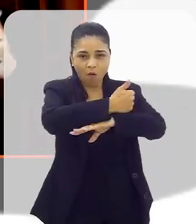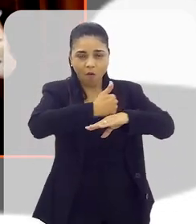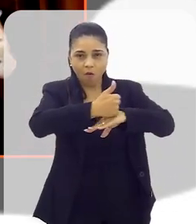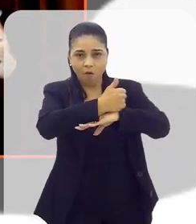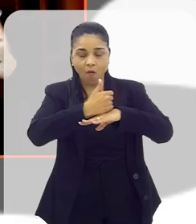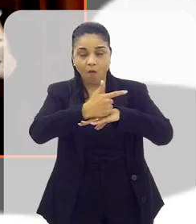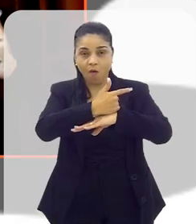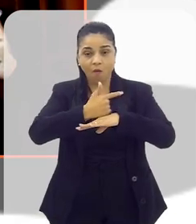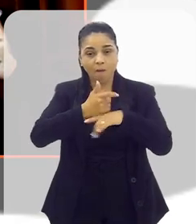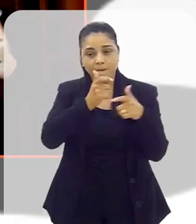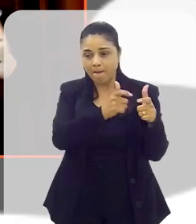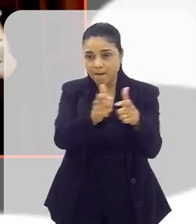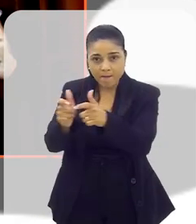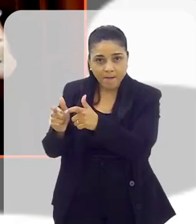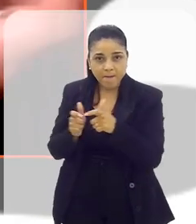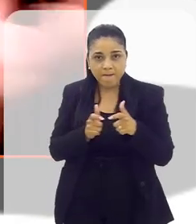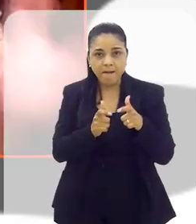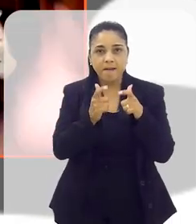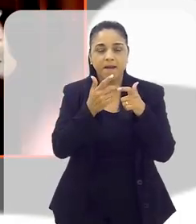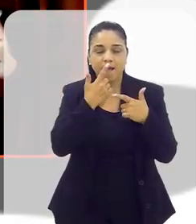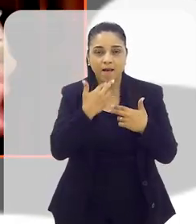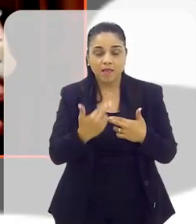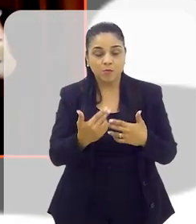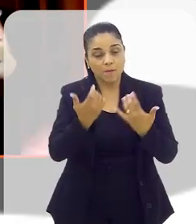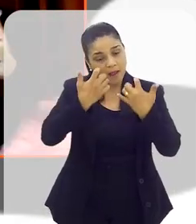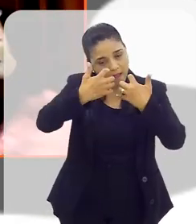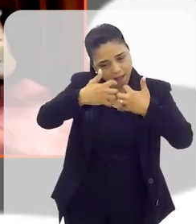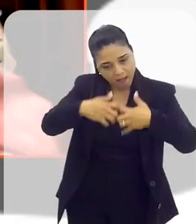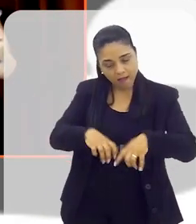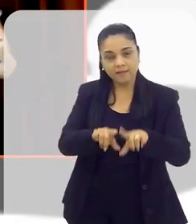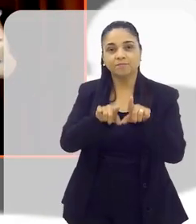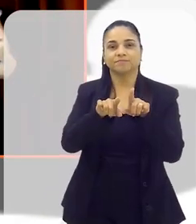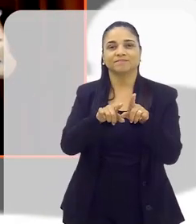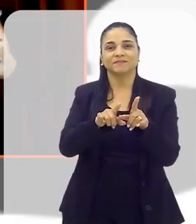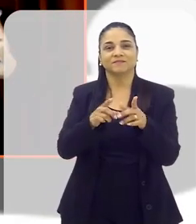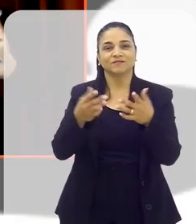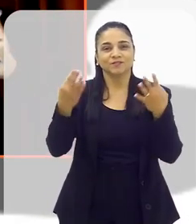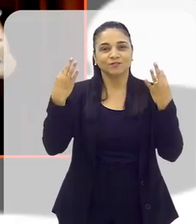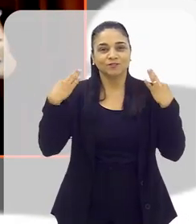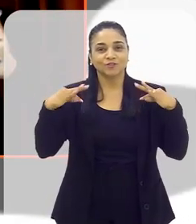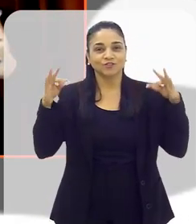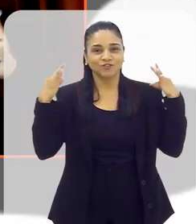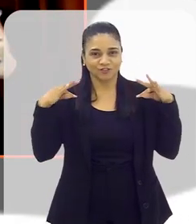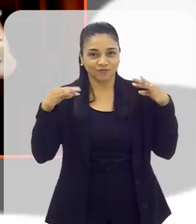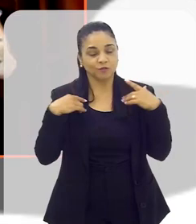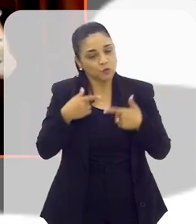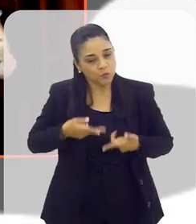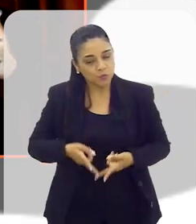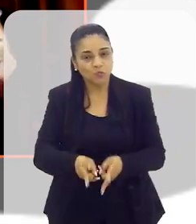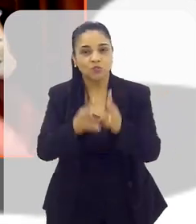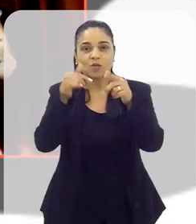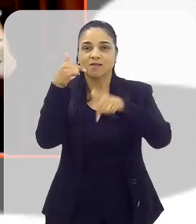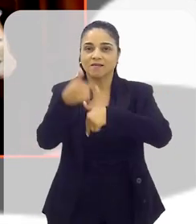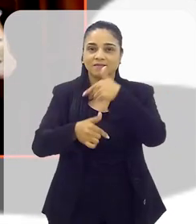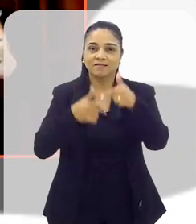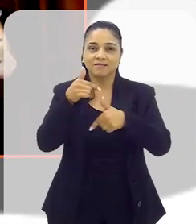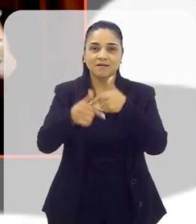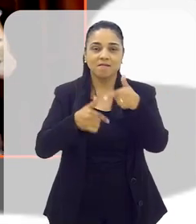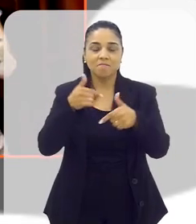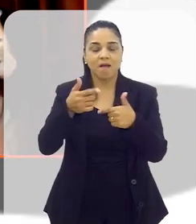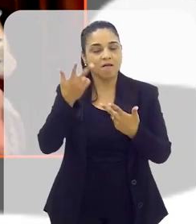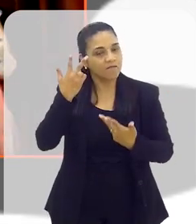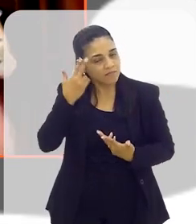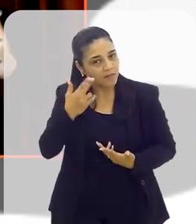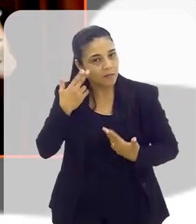espanhola nos locais, para nos adaptar para esse mercado. E, é claro, continuar um trabalho nos mercados